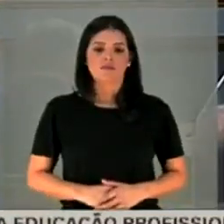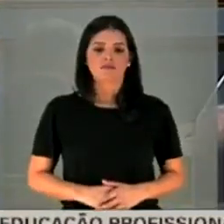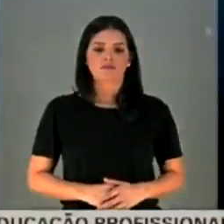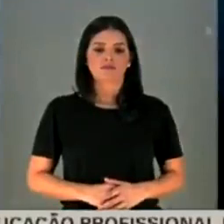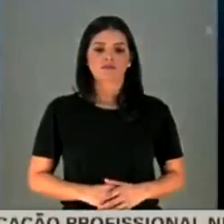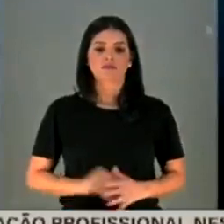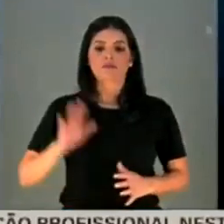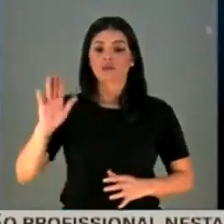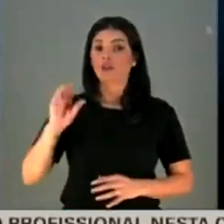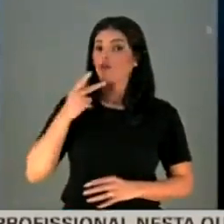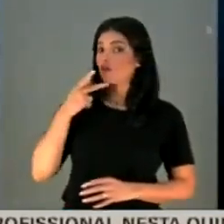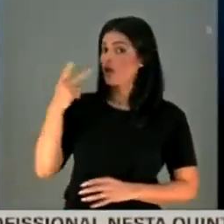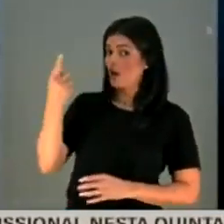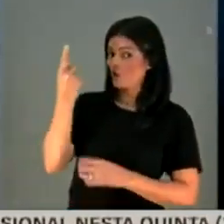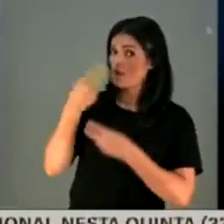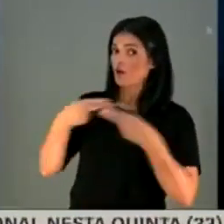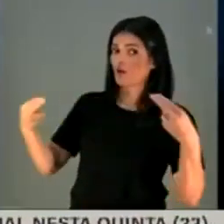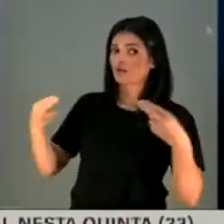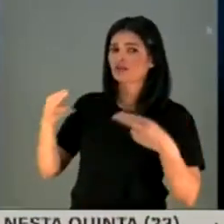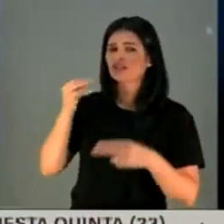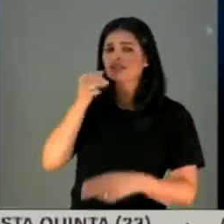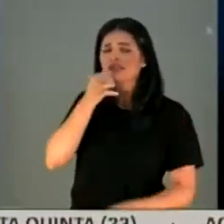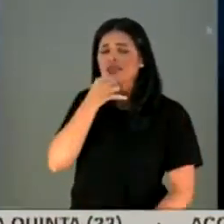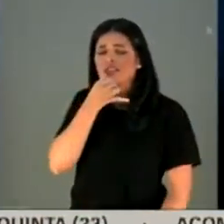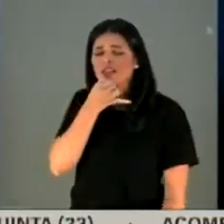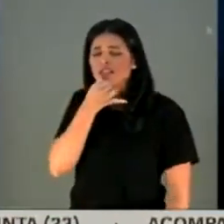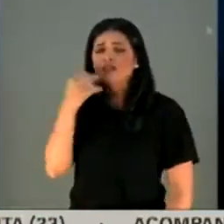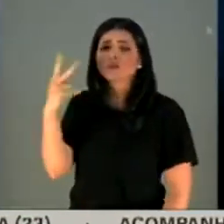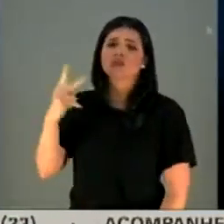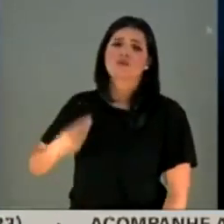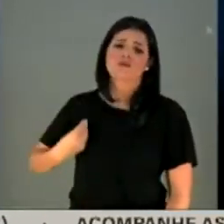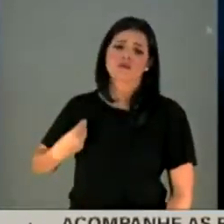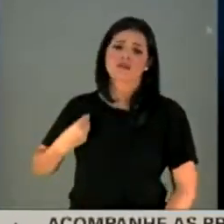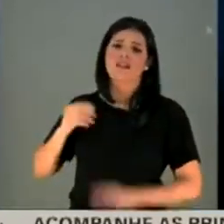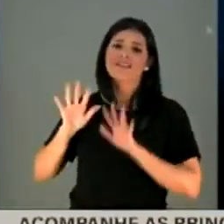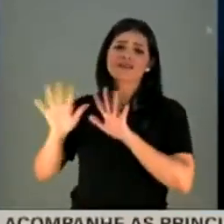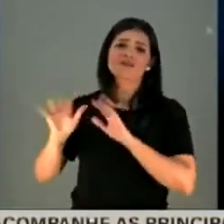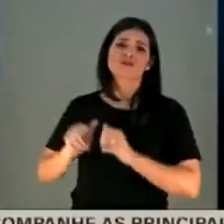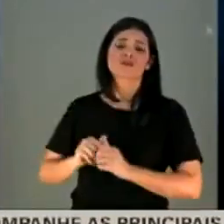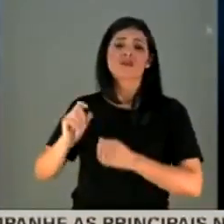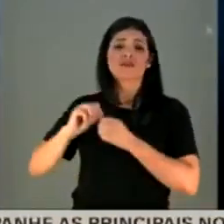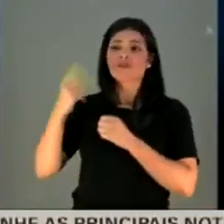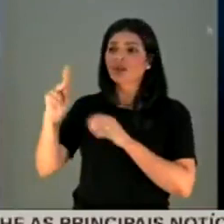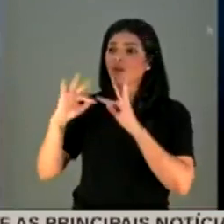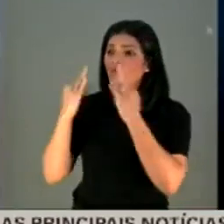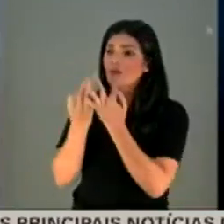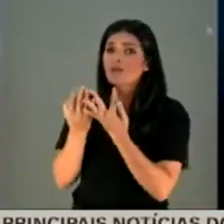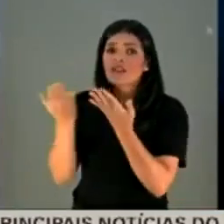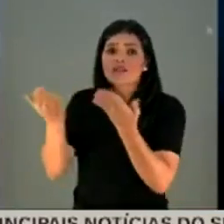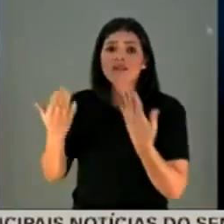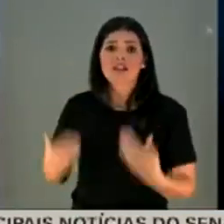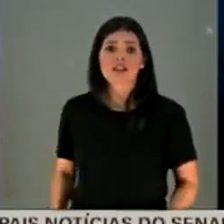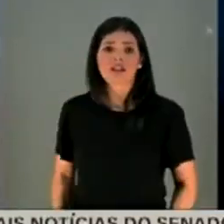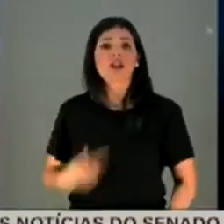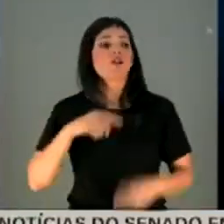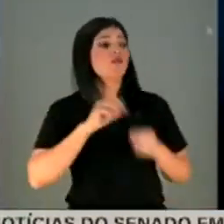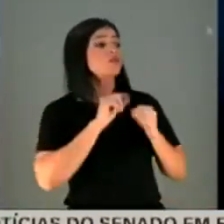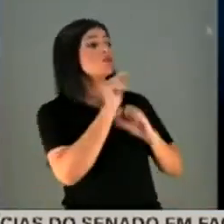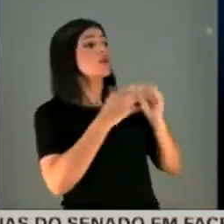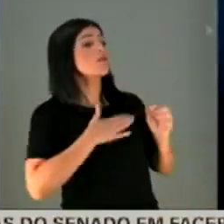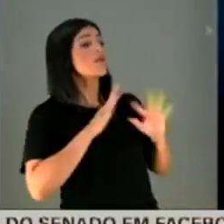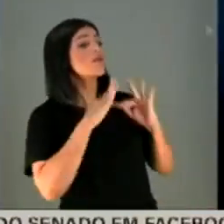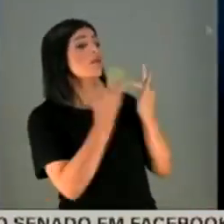Só que eu só te falo uma coisa, cara. É muito triste isso para a sua vida. Qual que você fez com a sua família, velho? O eu fiz com a minha família?